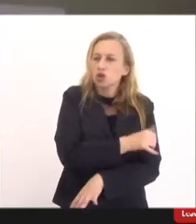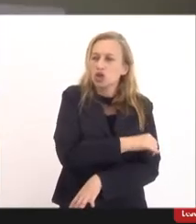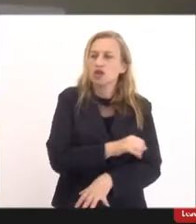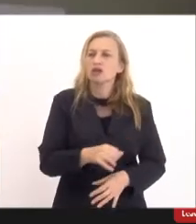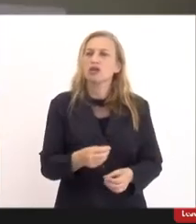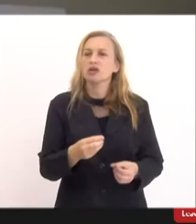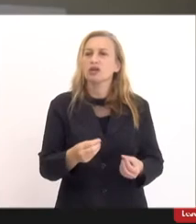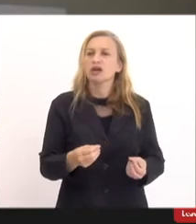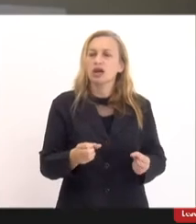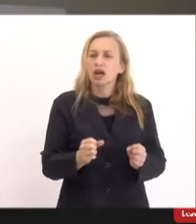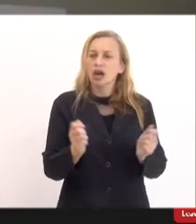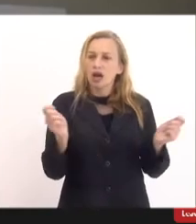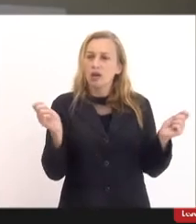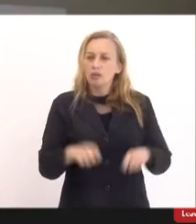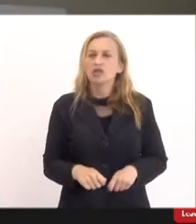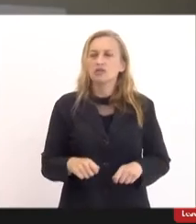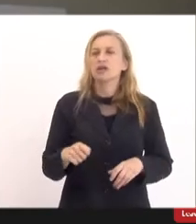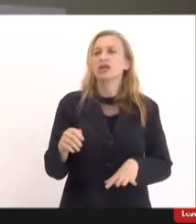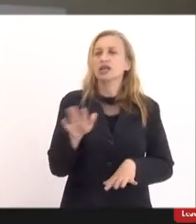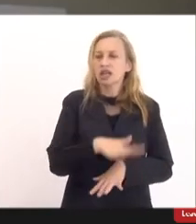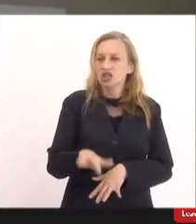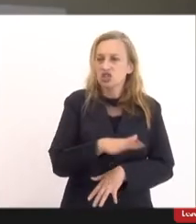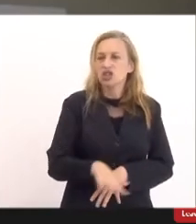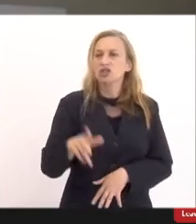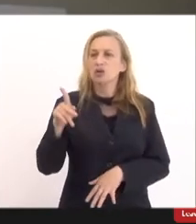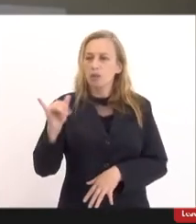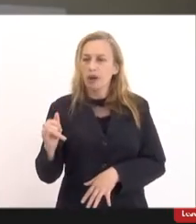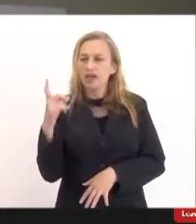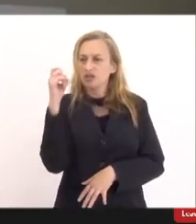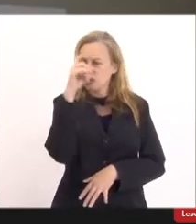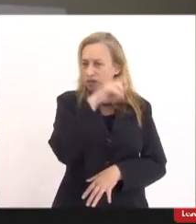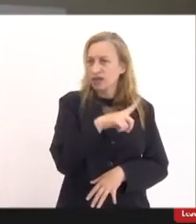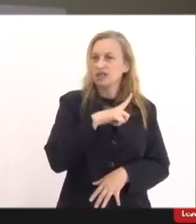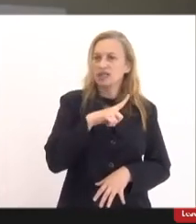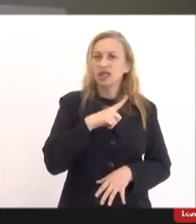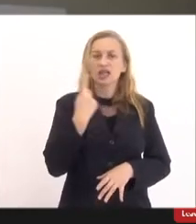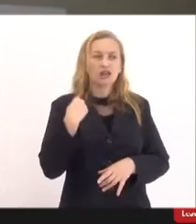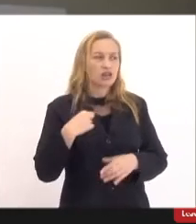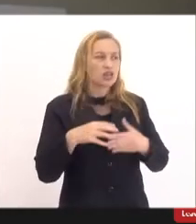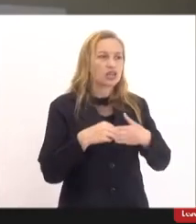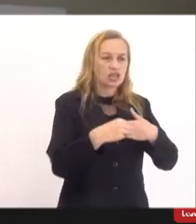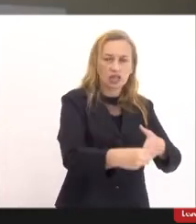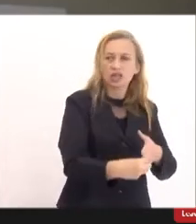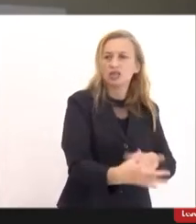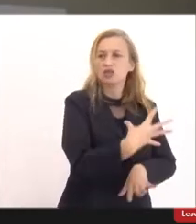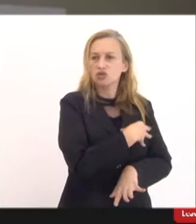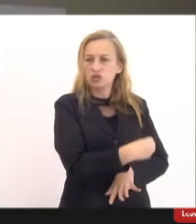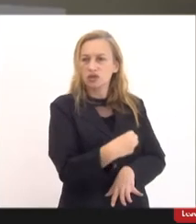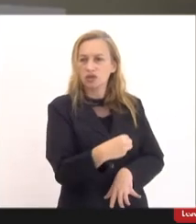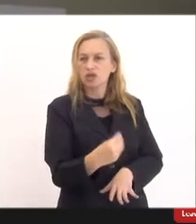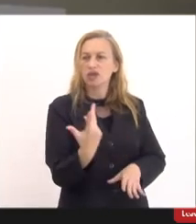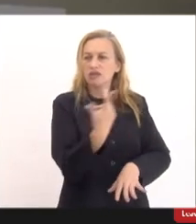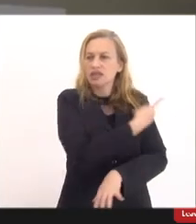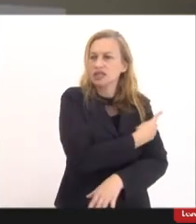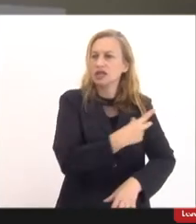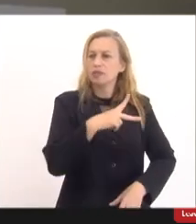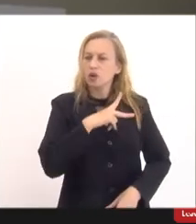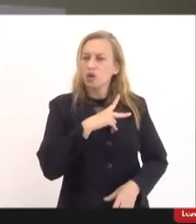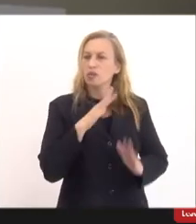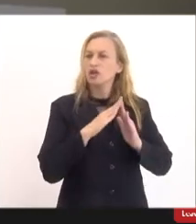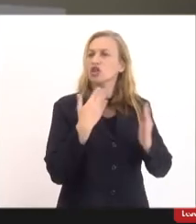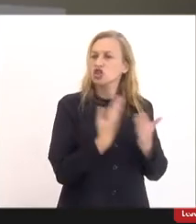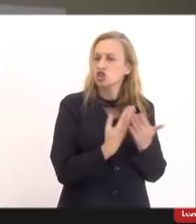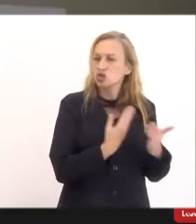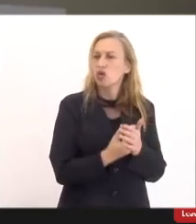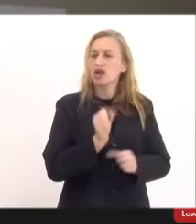a possibilidade de que as crianças, os pais que têm dificuldade, levem seus filhos e vacinem nas próprias escolas. A gente espera